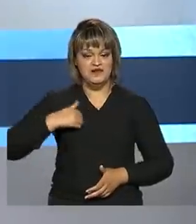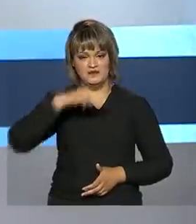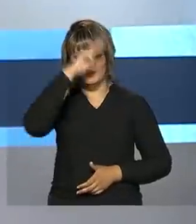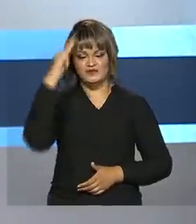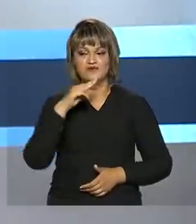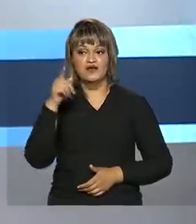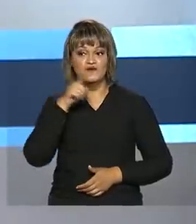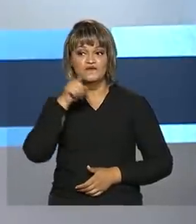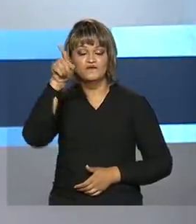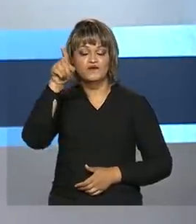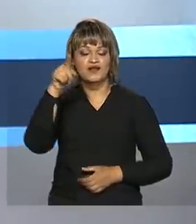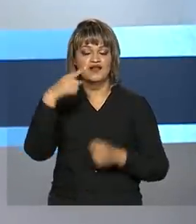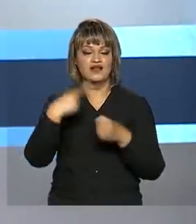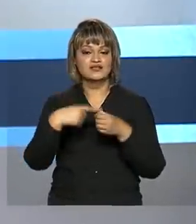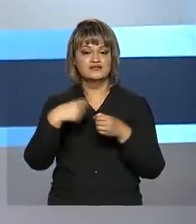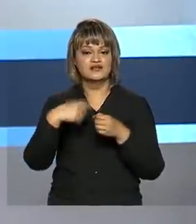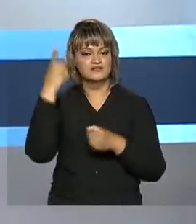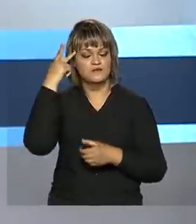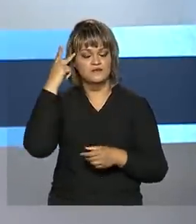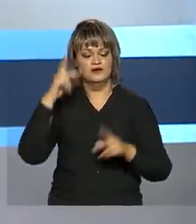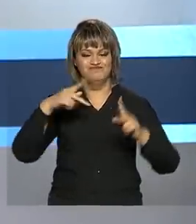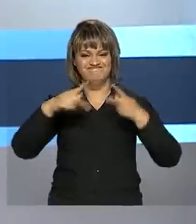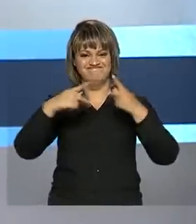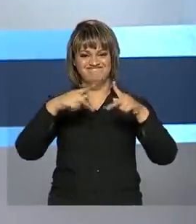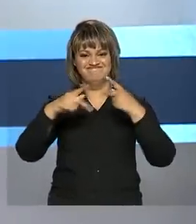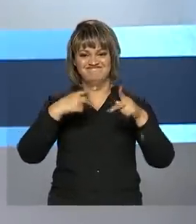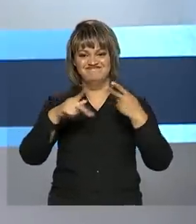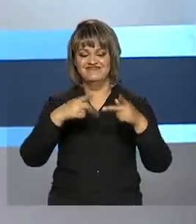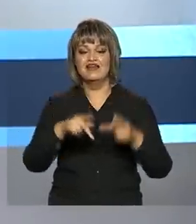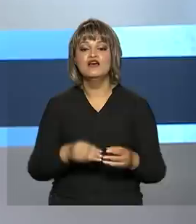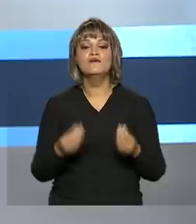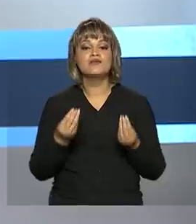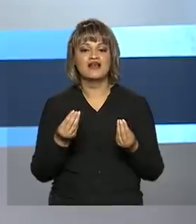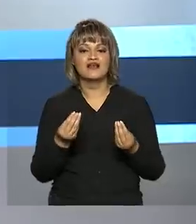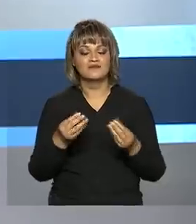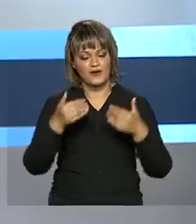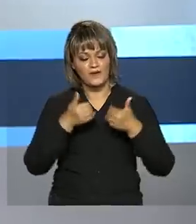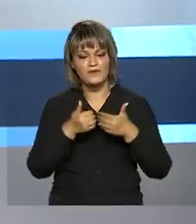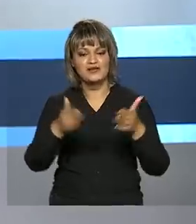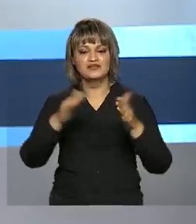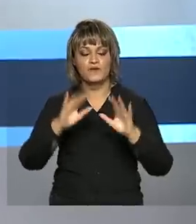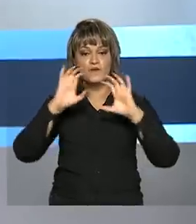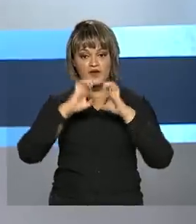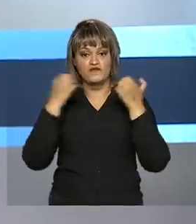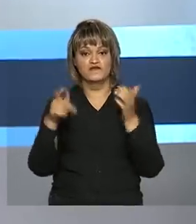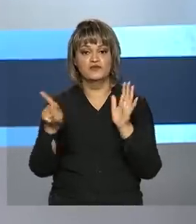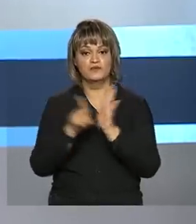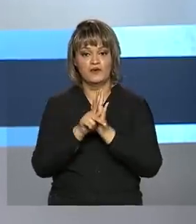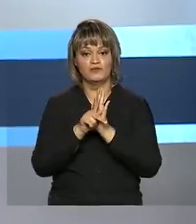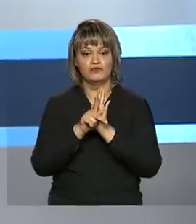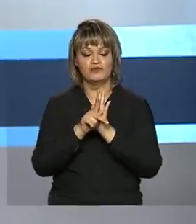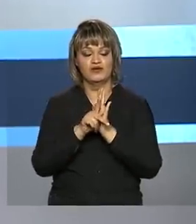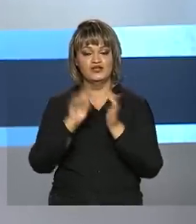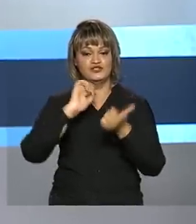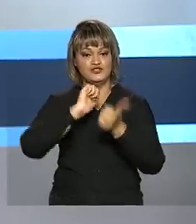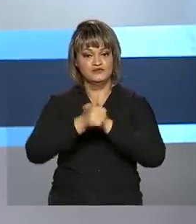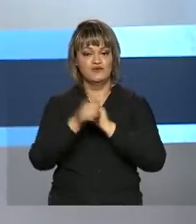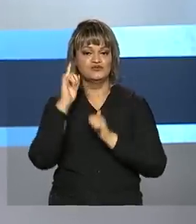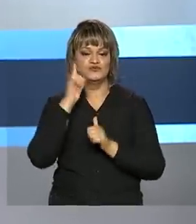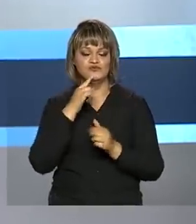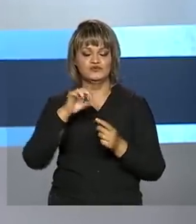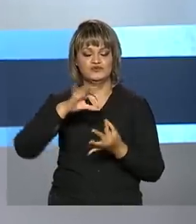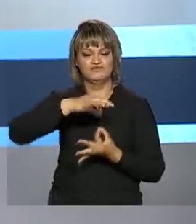Bolsonaro esteve no fim de semana em São José dos Campos, Estado de São Paulo, na abertura do maior evento do calendário desportivo de